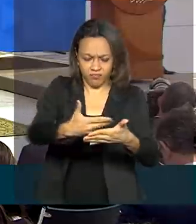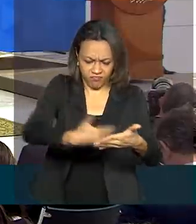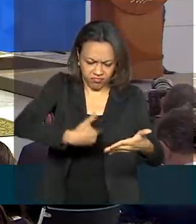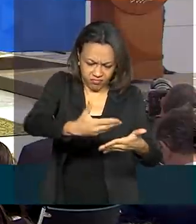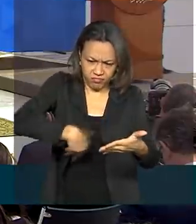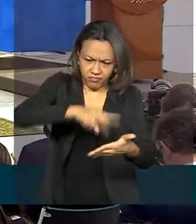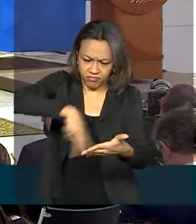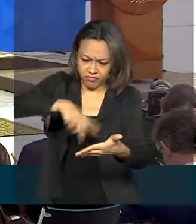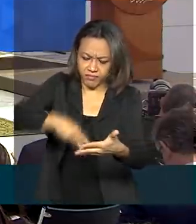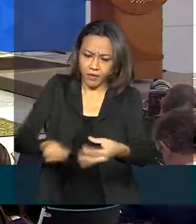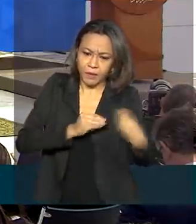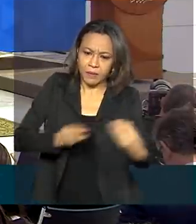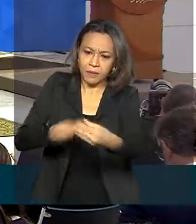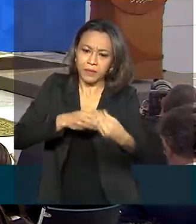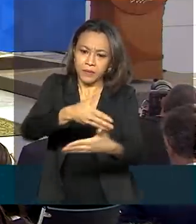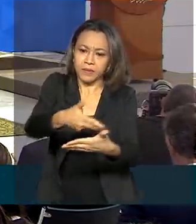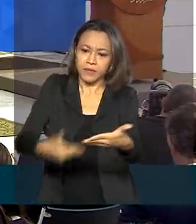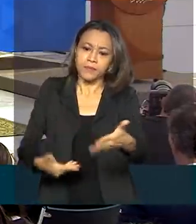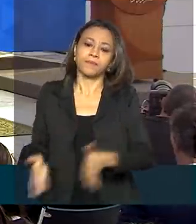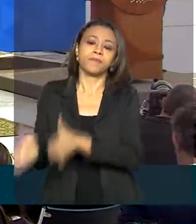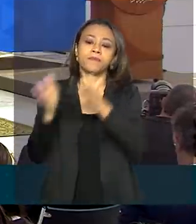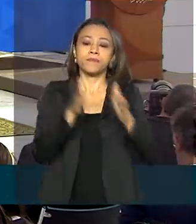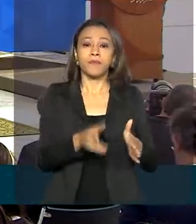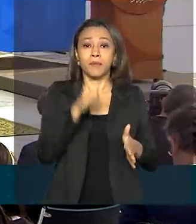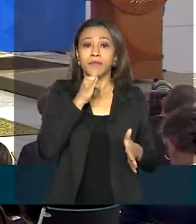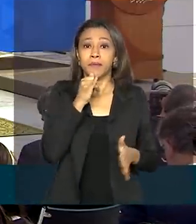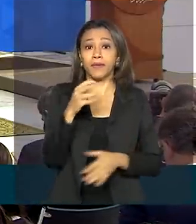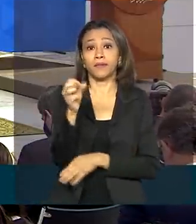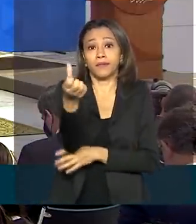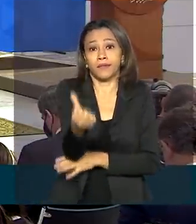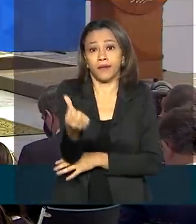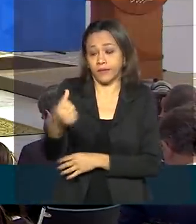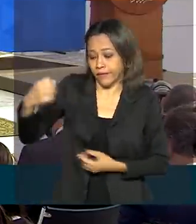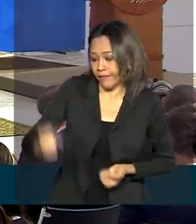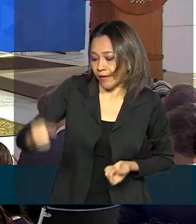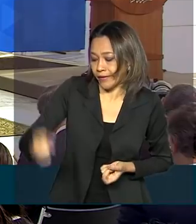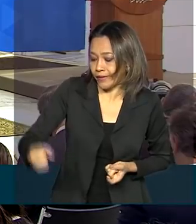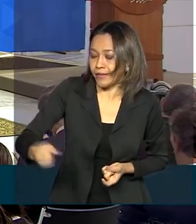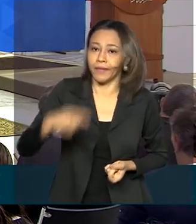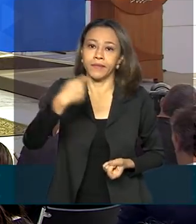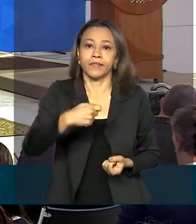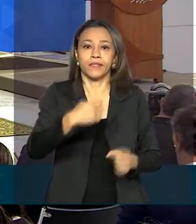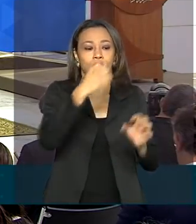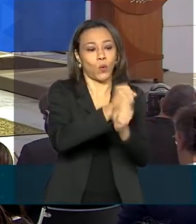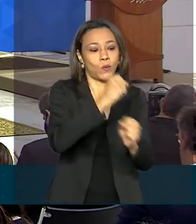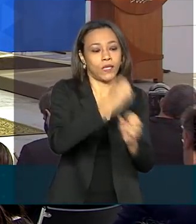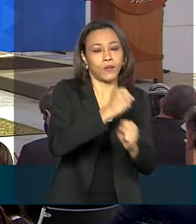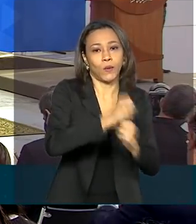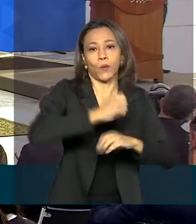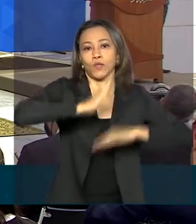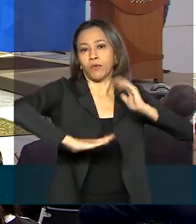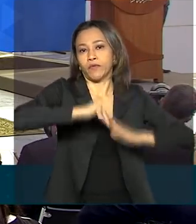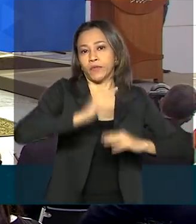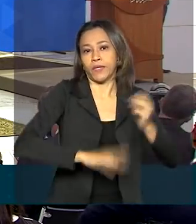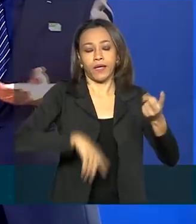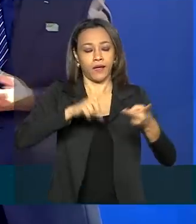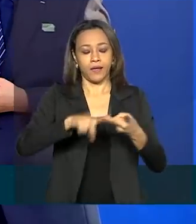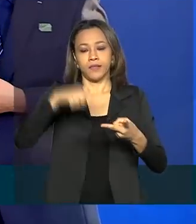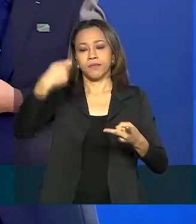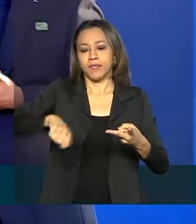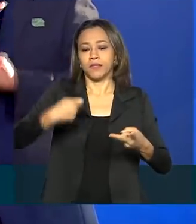Alguém que tem seis vaquinhas e está tirando leite, precisava de contador, precisava de preencher um